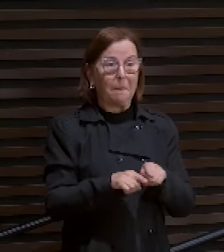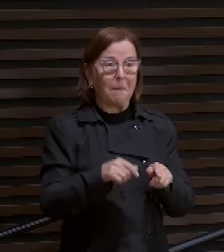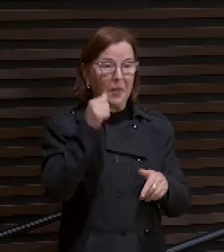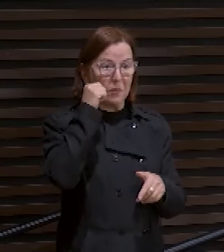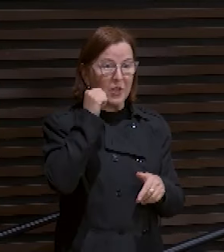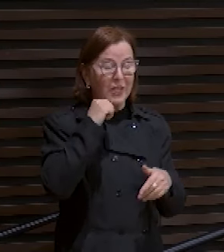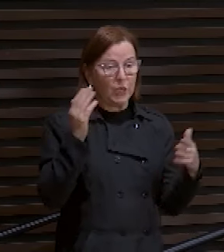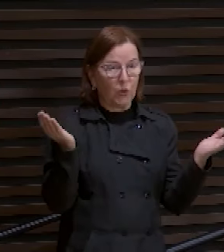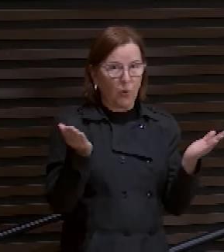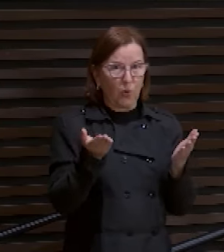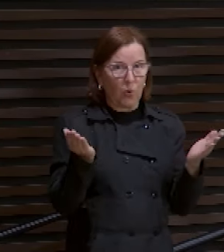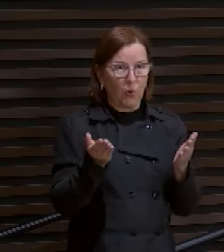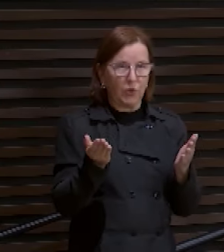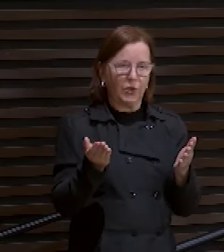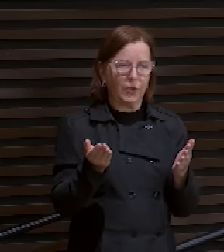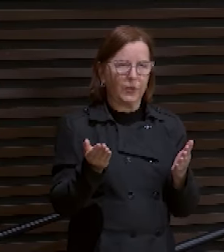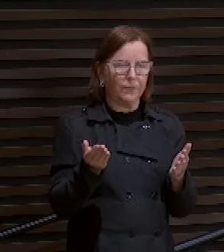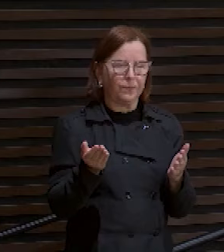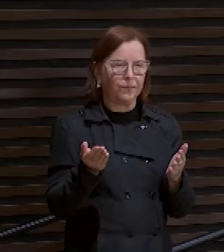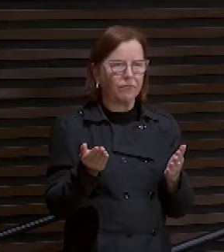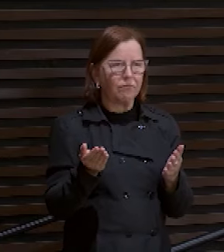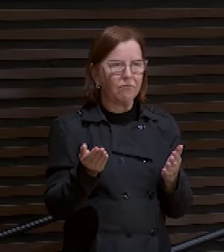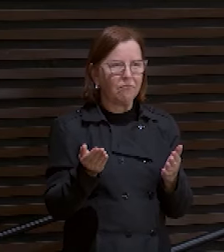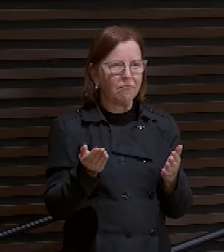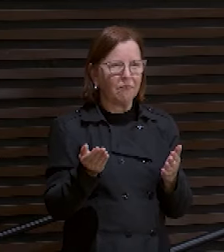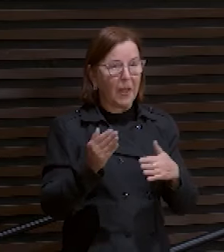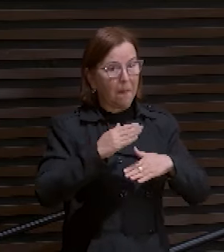hoje estão sendo sobrecarregadas.